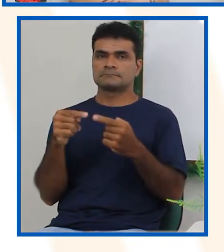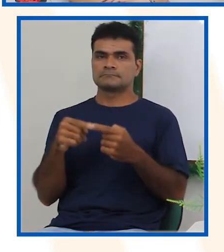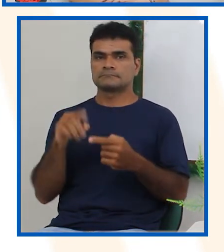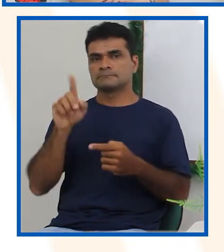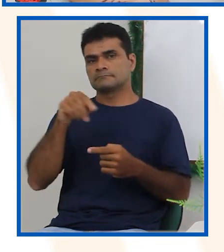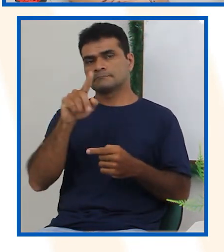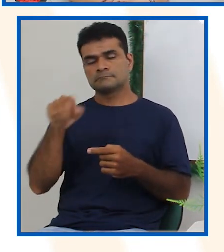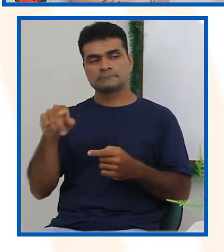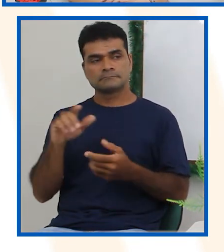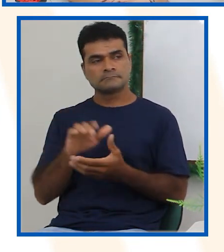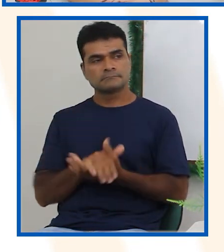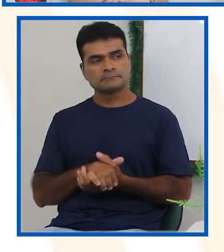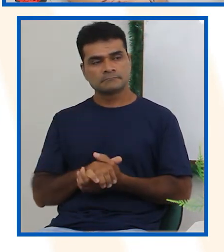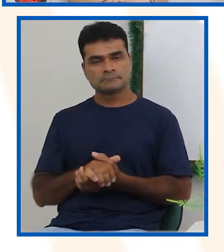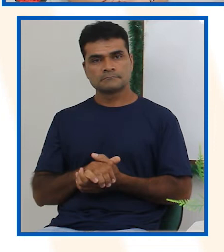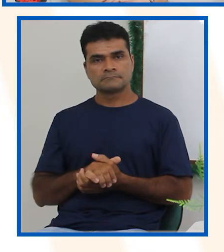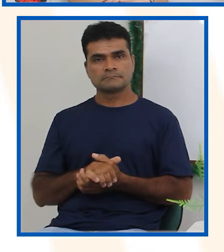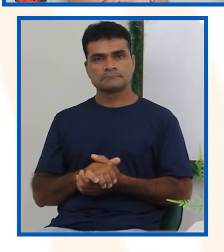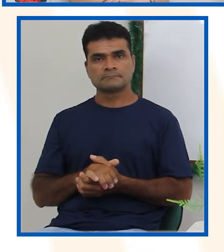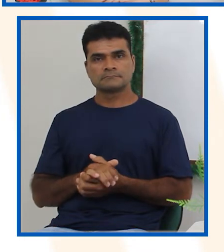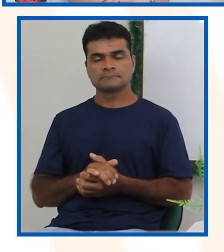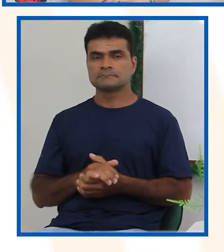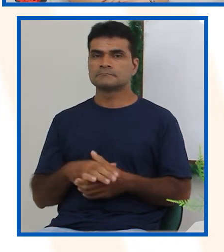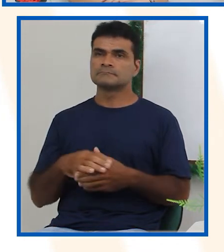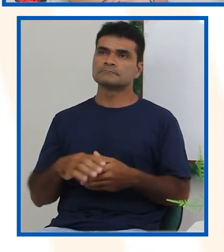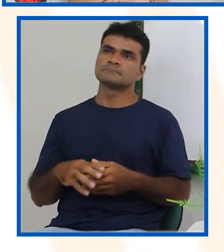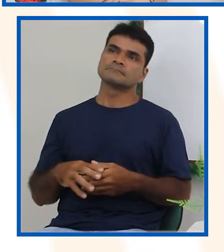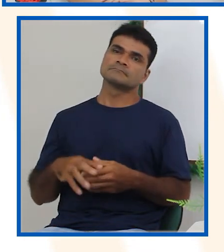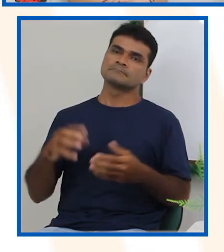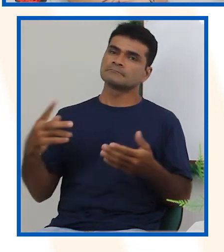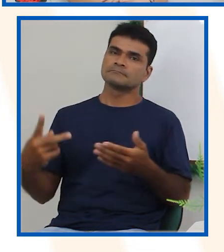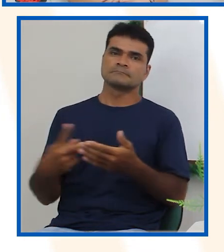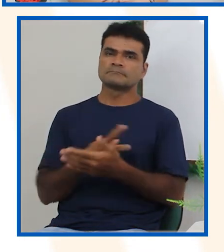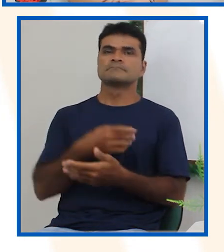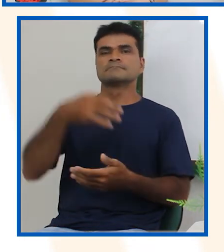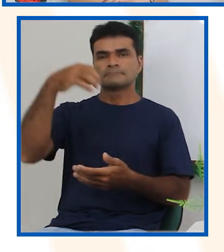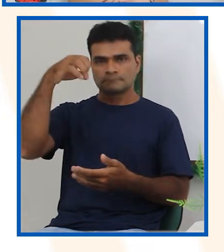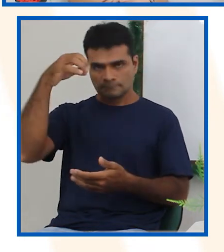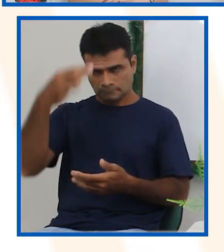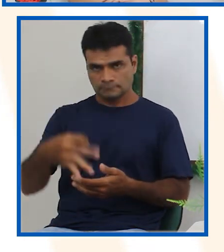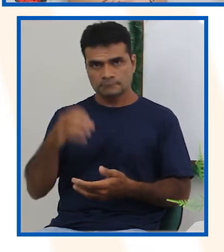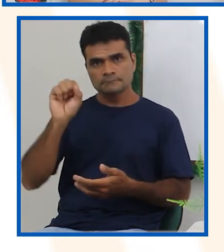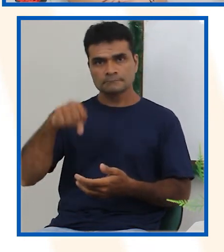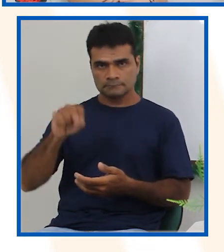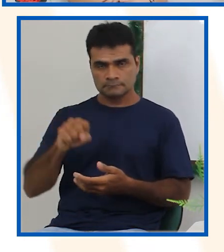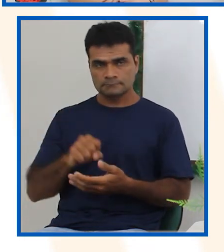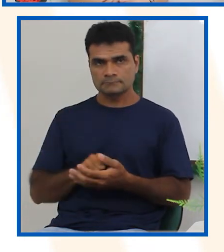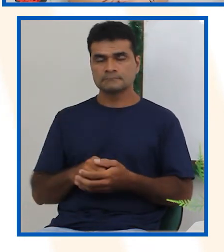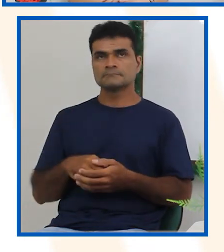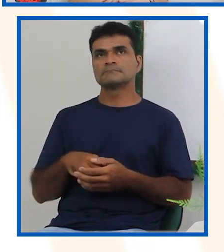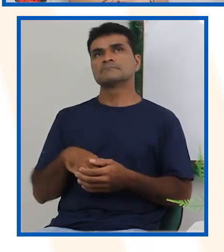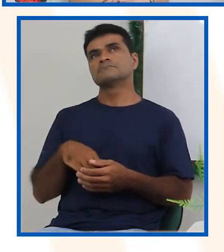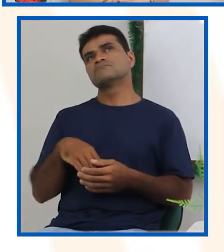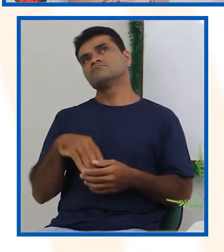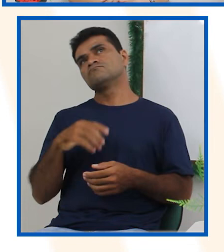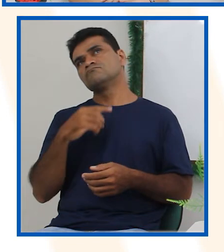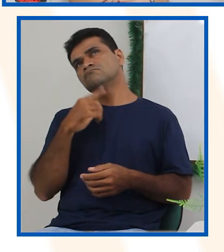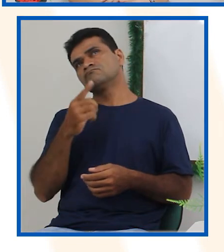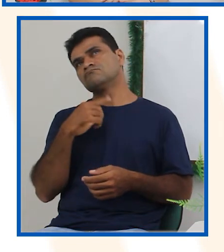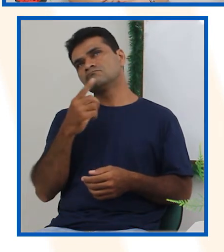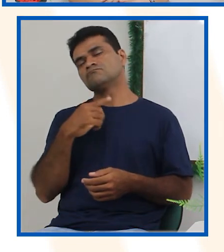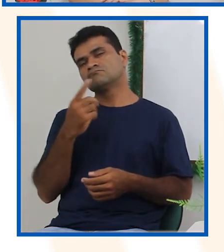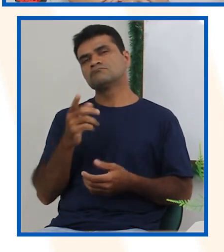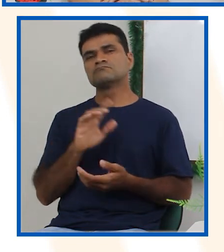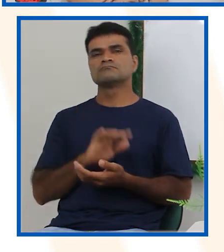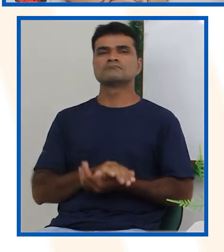bolinha. Acontecerá com certeza. Talvez aconteça. Ou é impossível acontecer. Por exemplo,